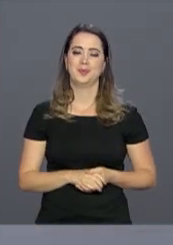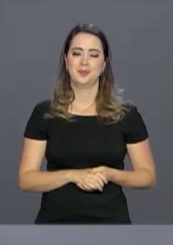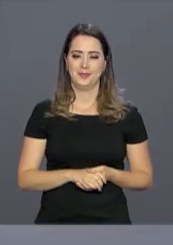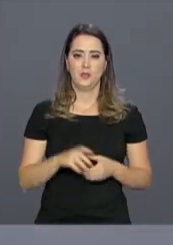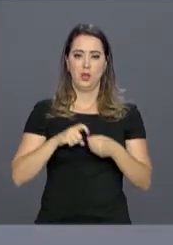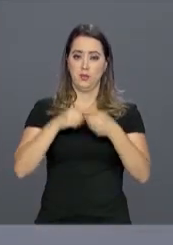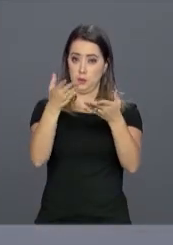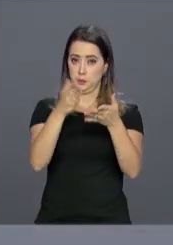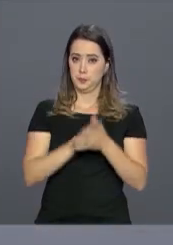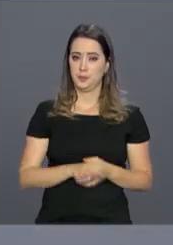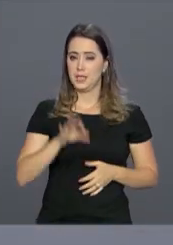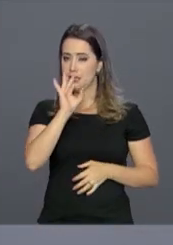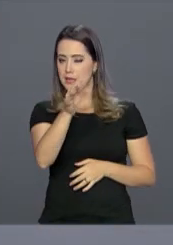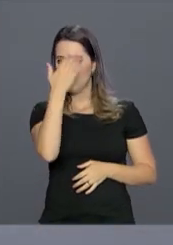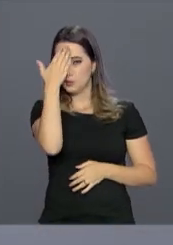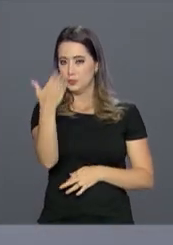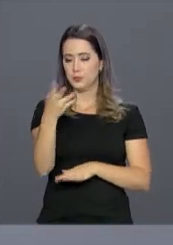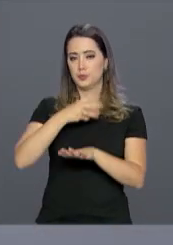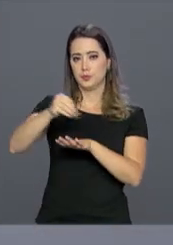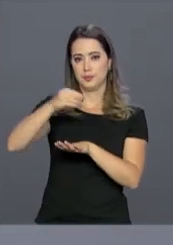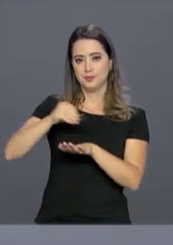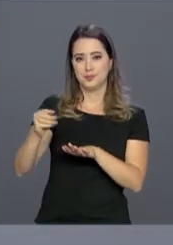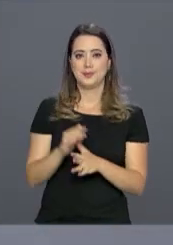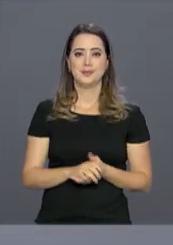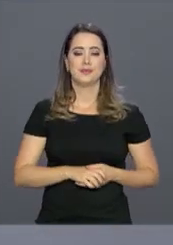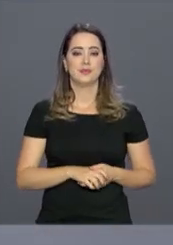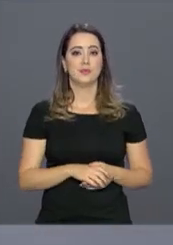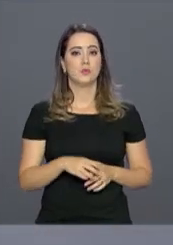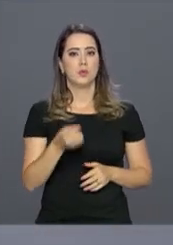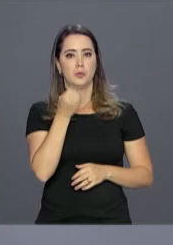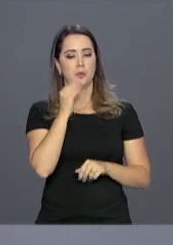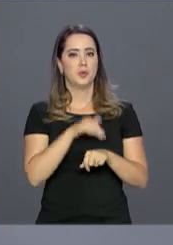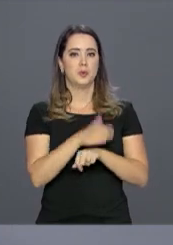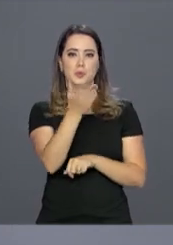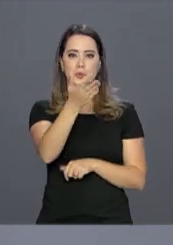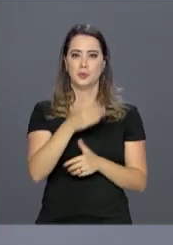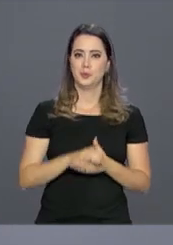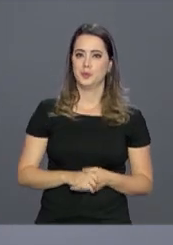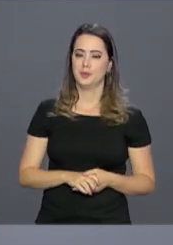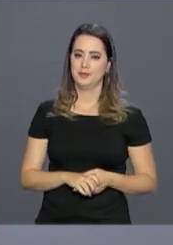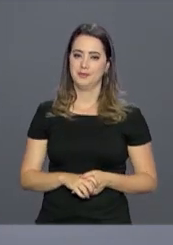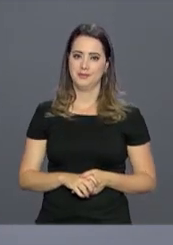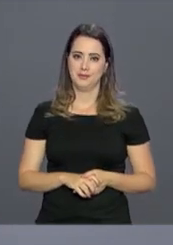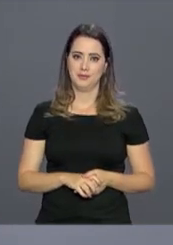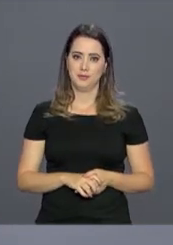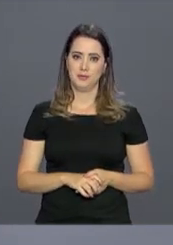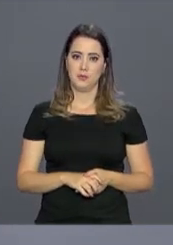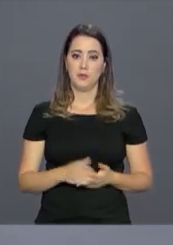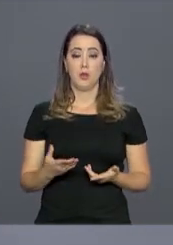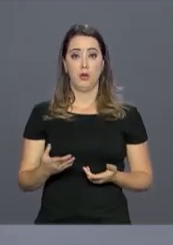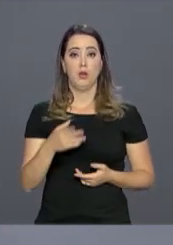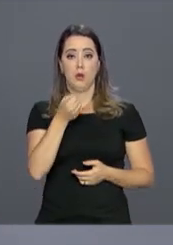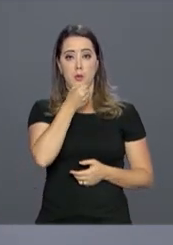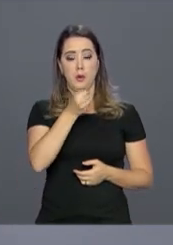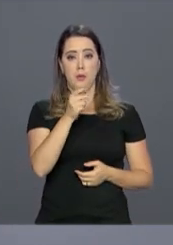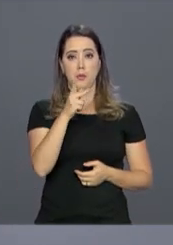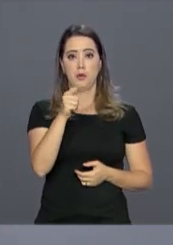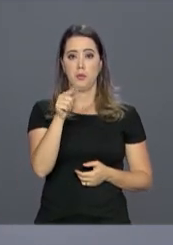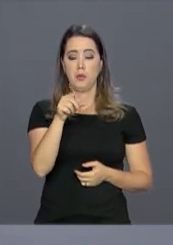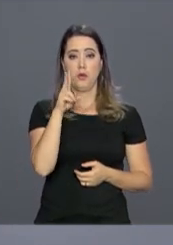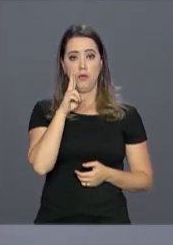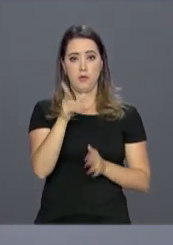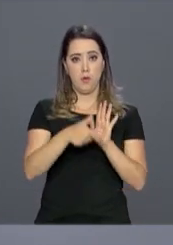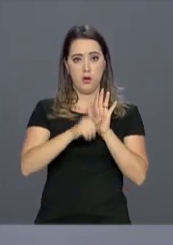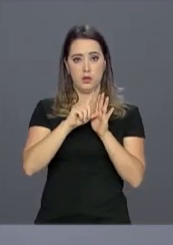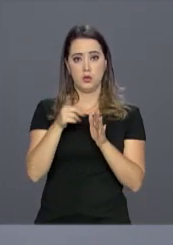no estúdio, Roberto. Está ótimo, Paulo. Obrigado aí pelas informações. Uma boa noite para você. E o repórter Paulo Lassalvi acompanhou mais cedo